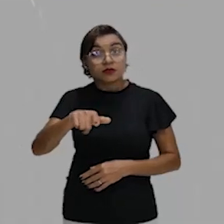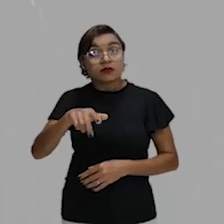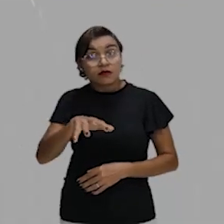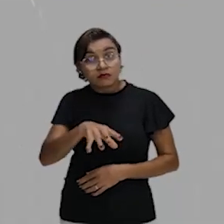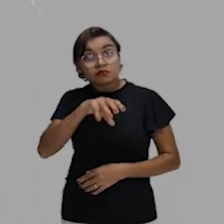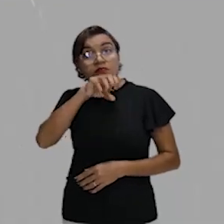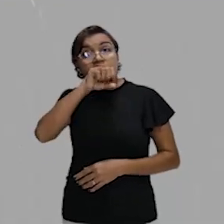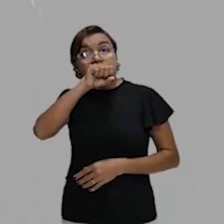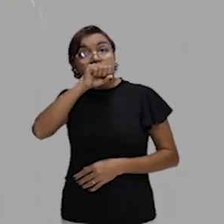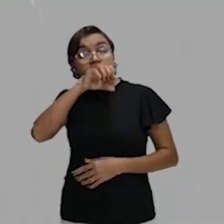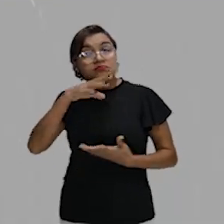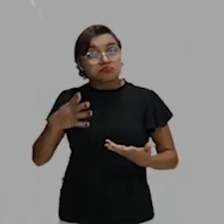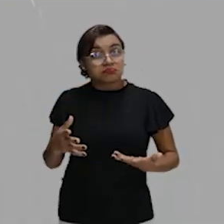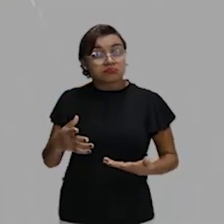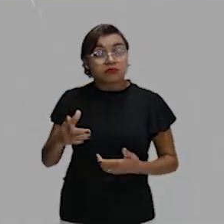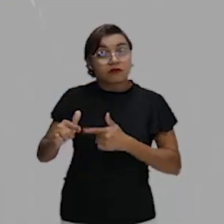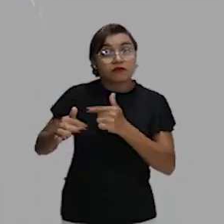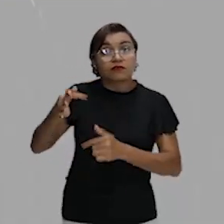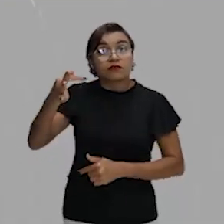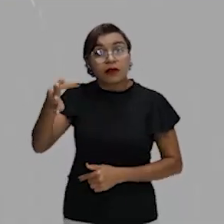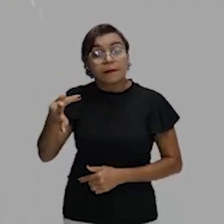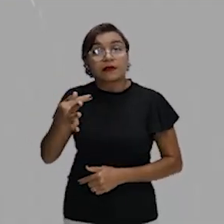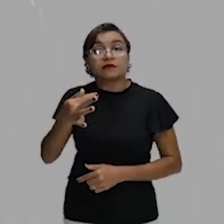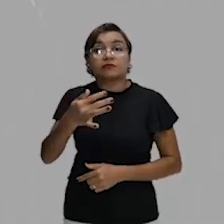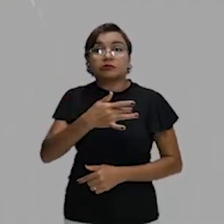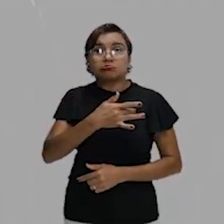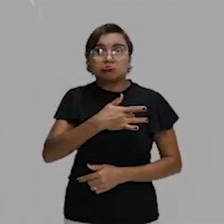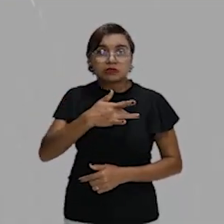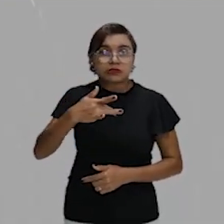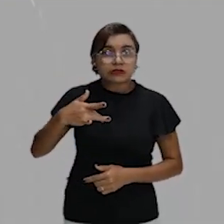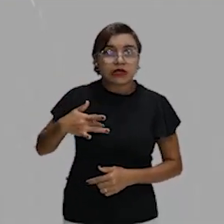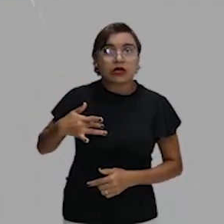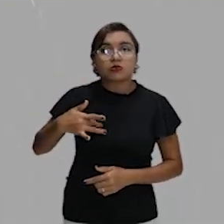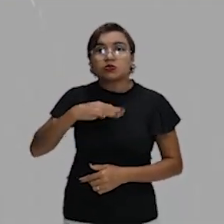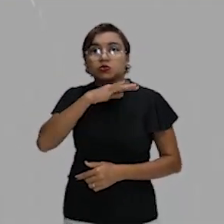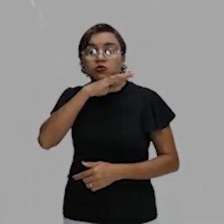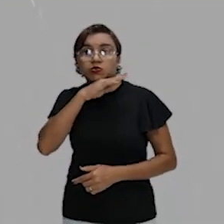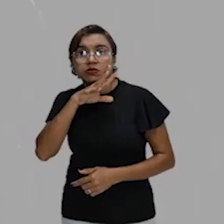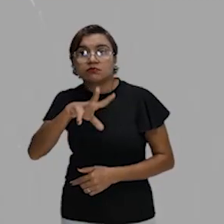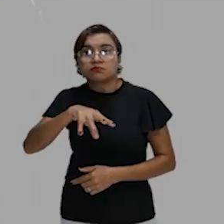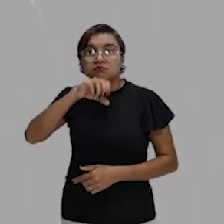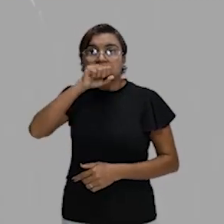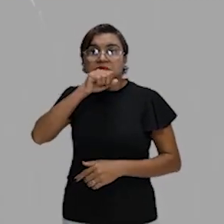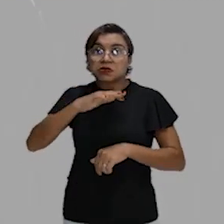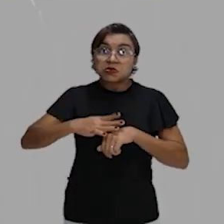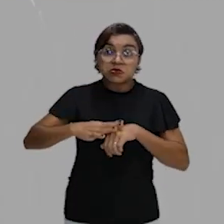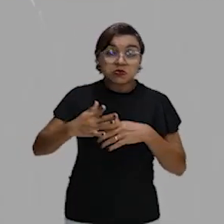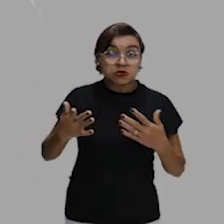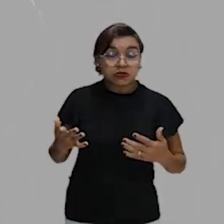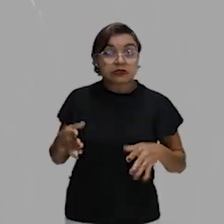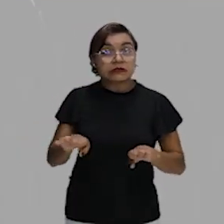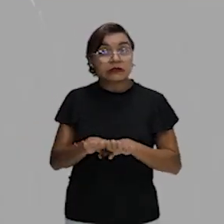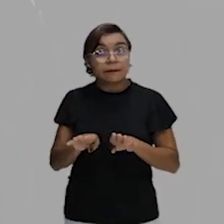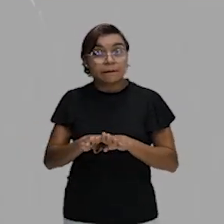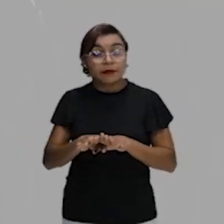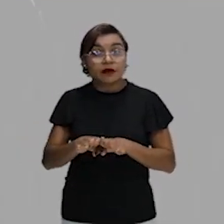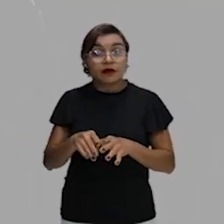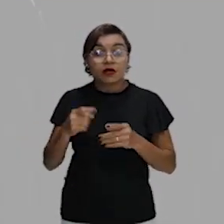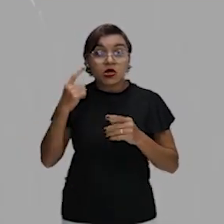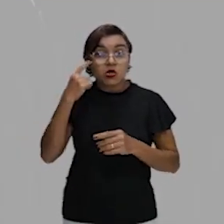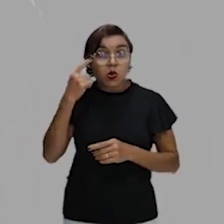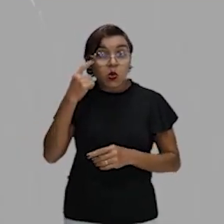esse produto. Ou seja, isso vai te trazer problemas respiratórios. É um período, galera, que você vai ter, por exemplo, aumento de doenças também oculares, por exemplo, como